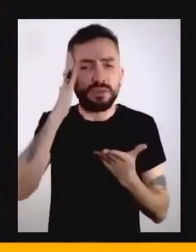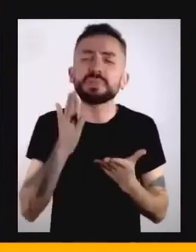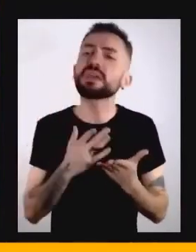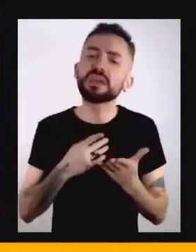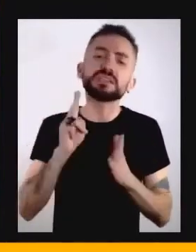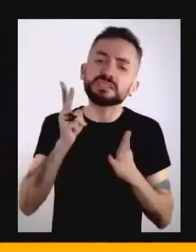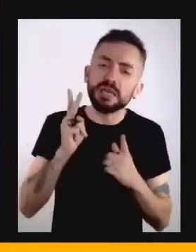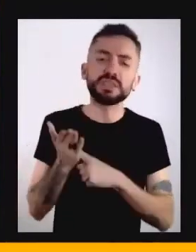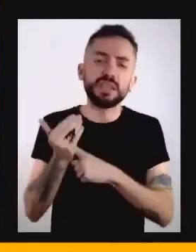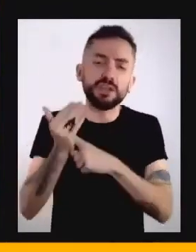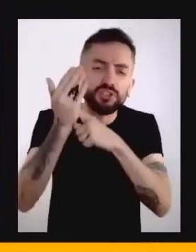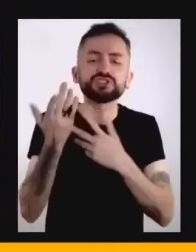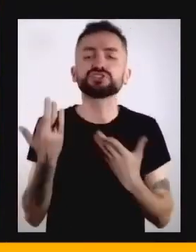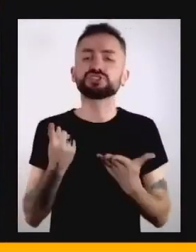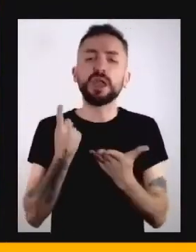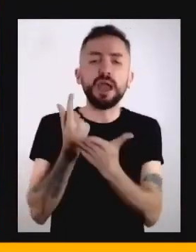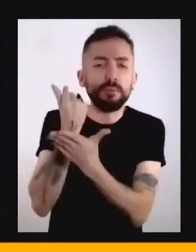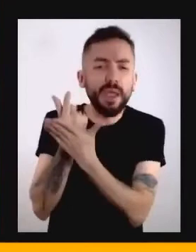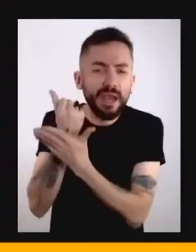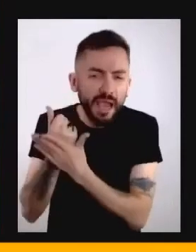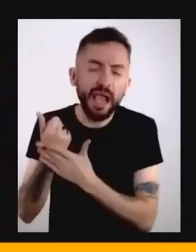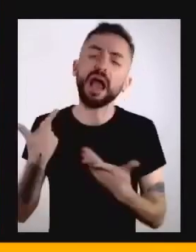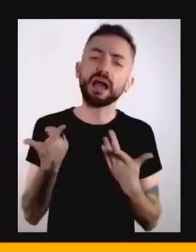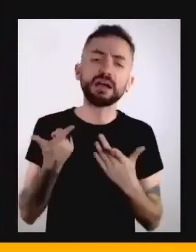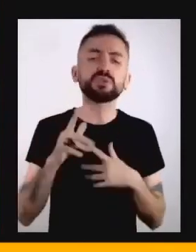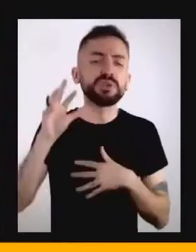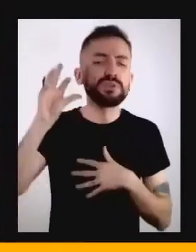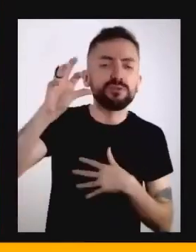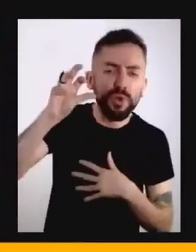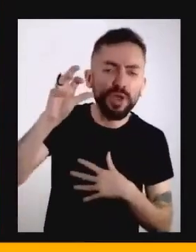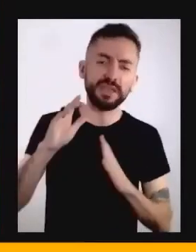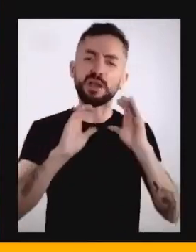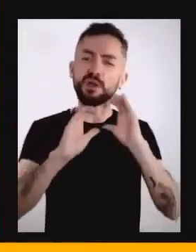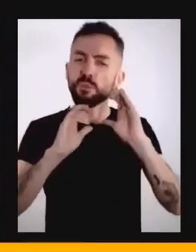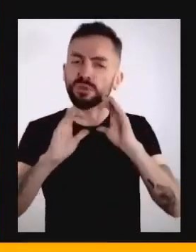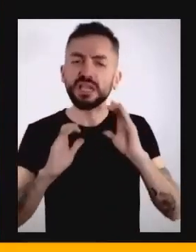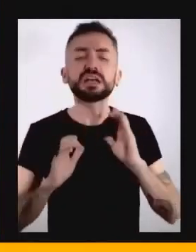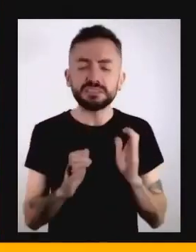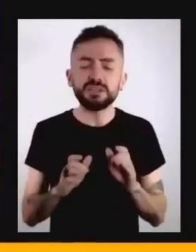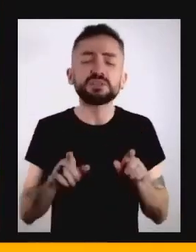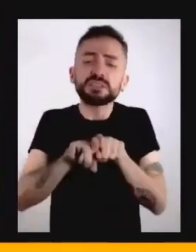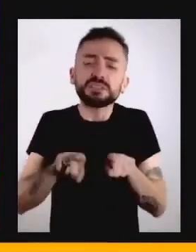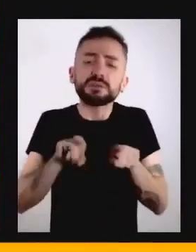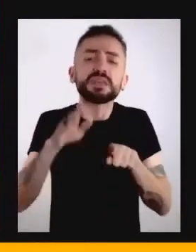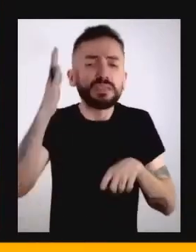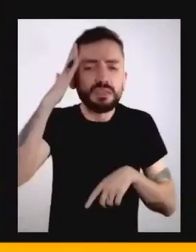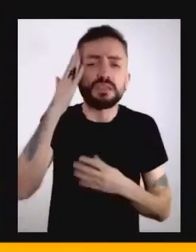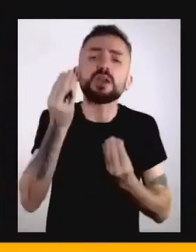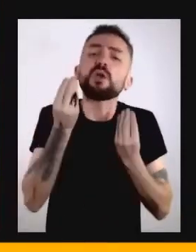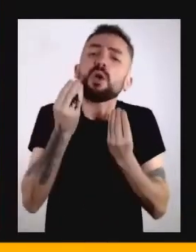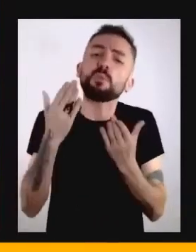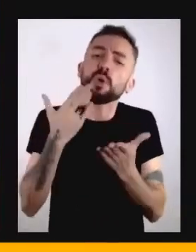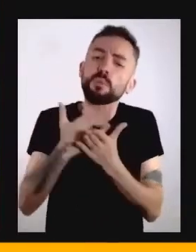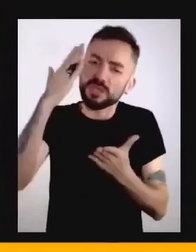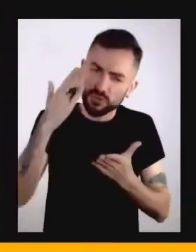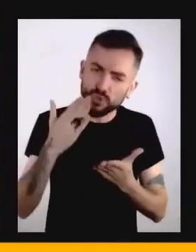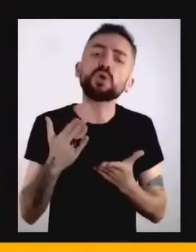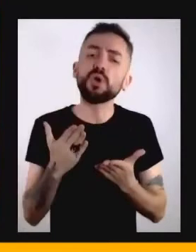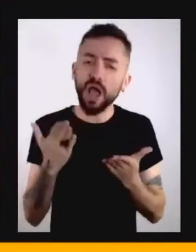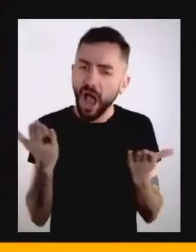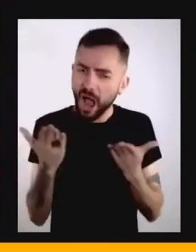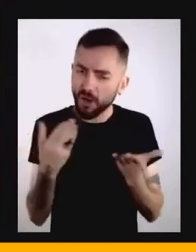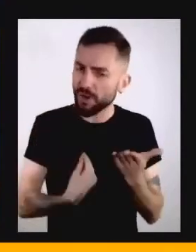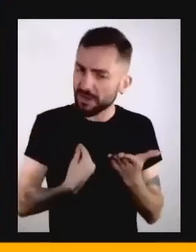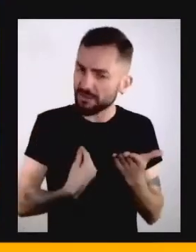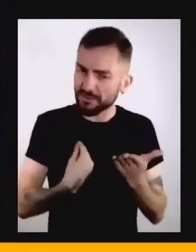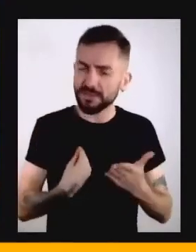tecnologia, comunicação, influência, e entender como que a gente chegou nesse lugar que a gente está discutindo hoje.